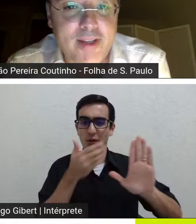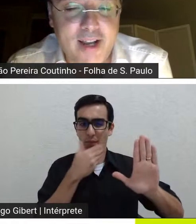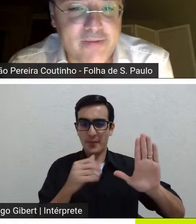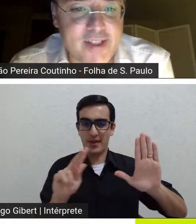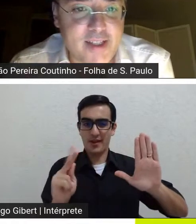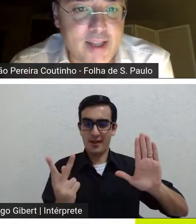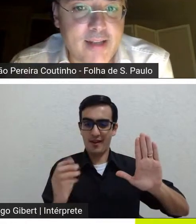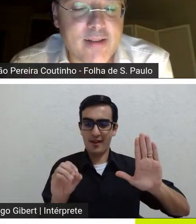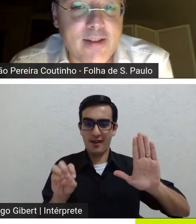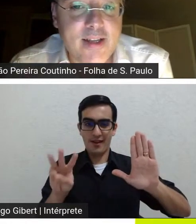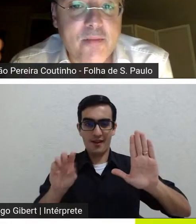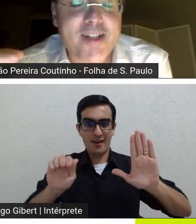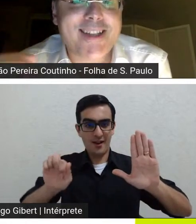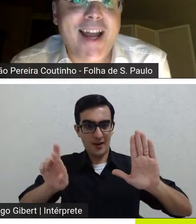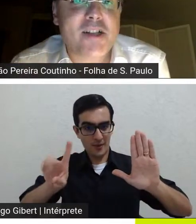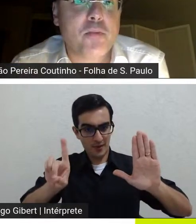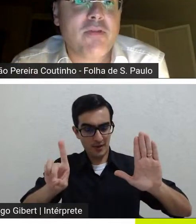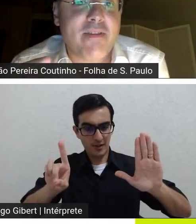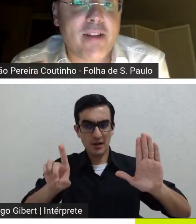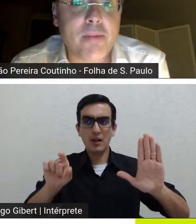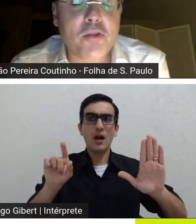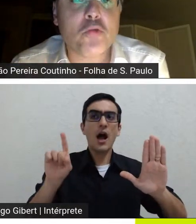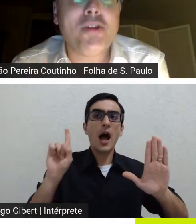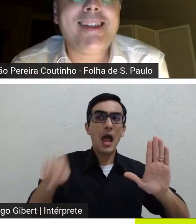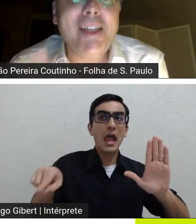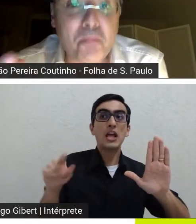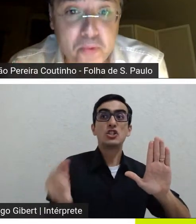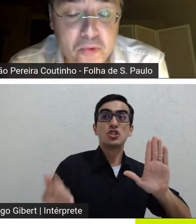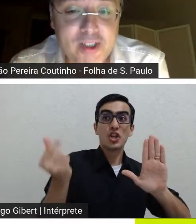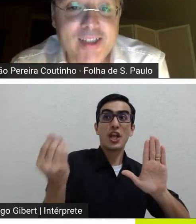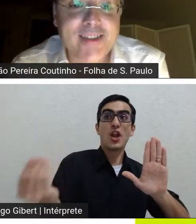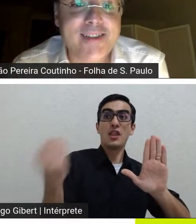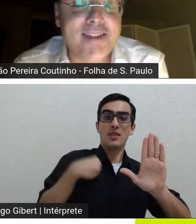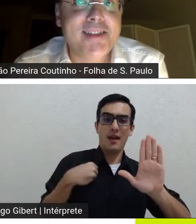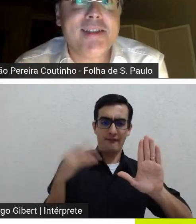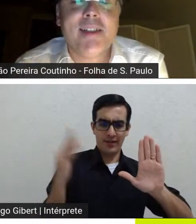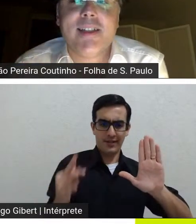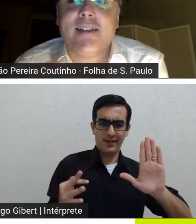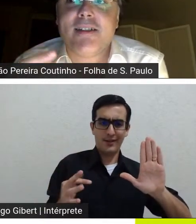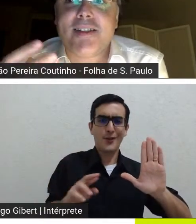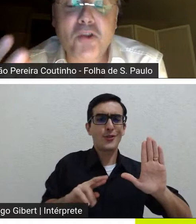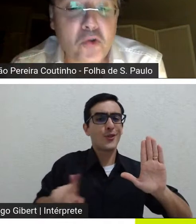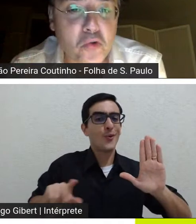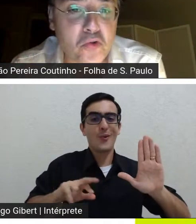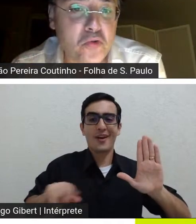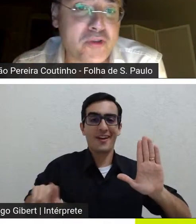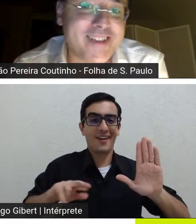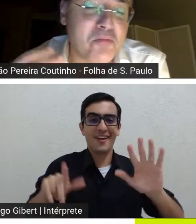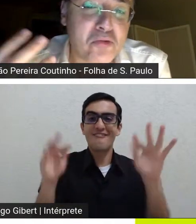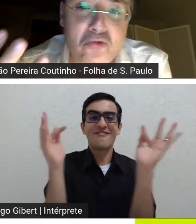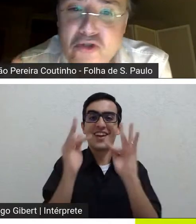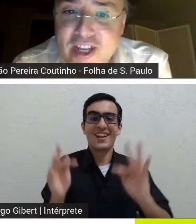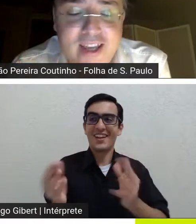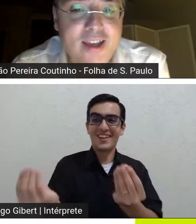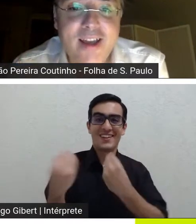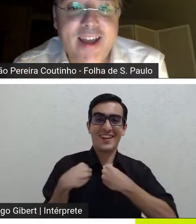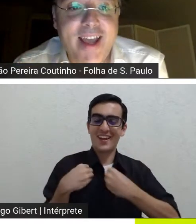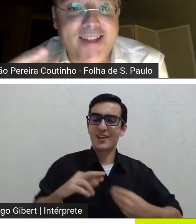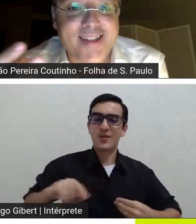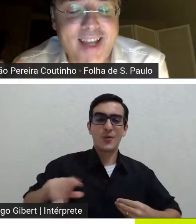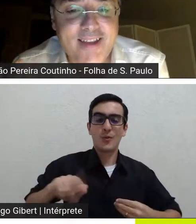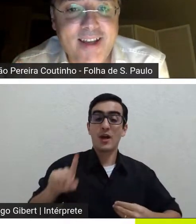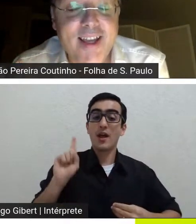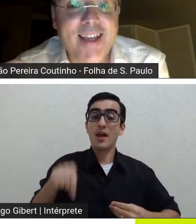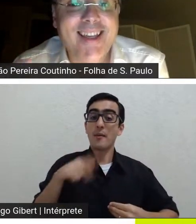dinheiro lhe traga felicidade mas traz-lhe provavelmente o tipo de estatuto simbologia